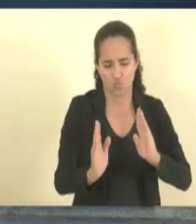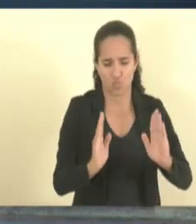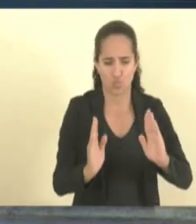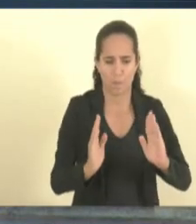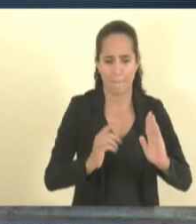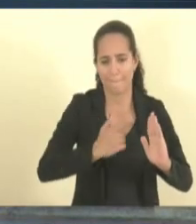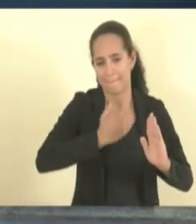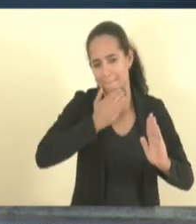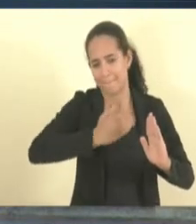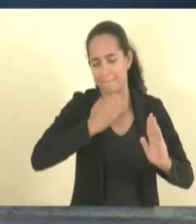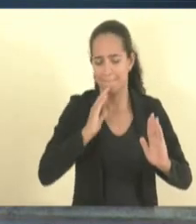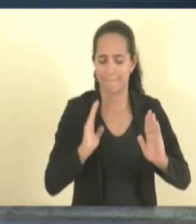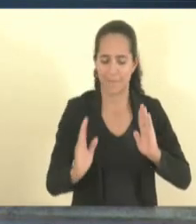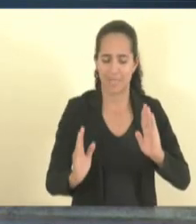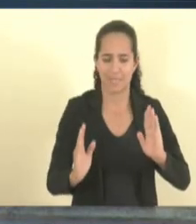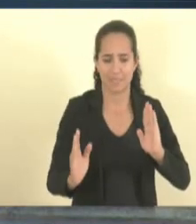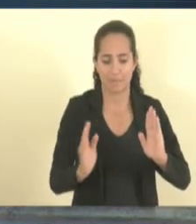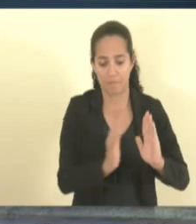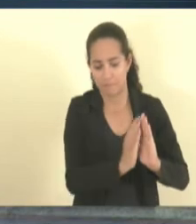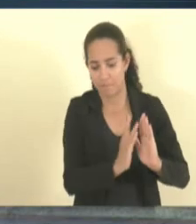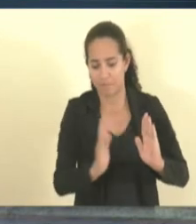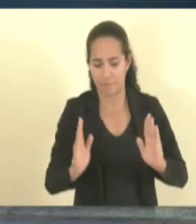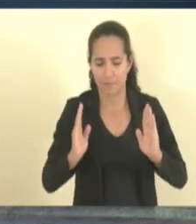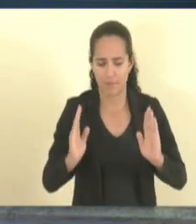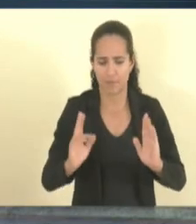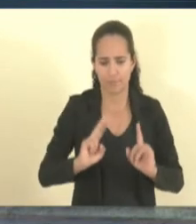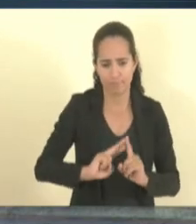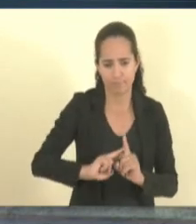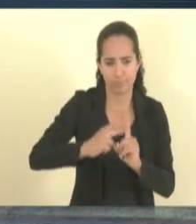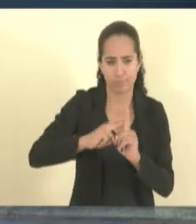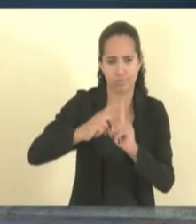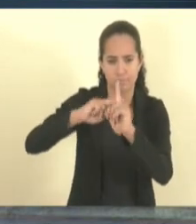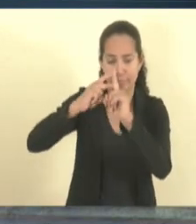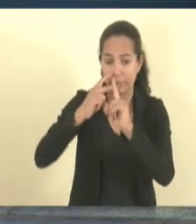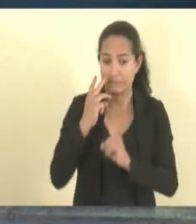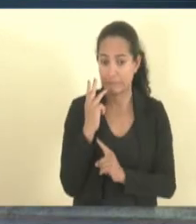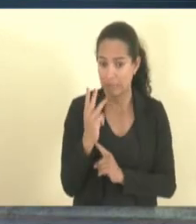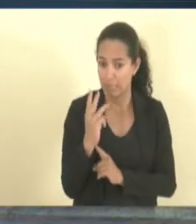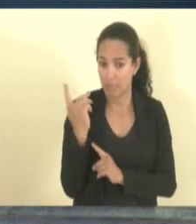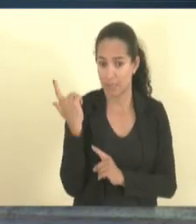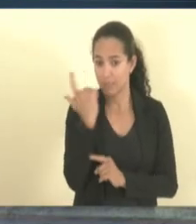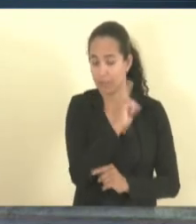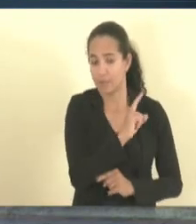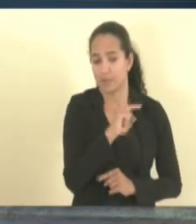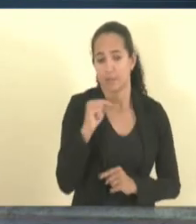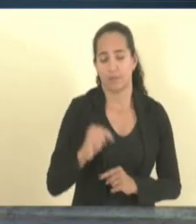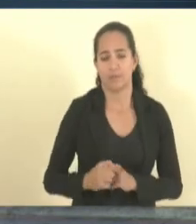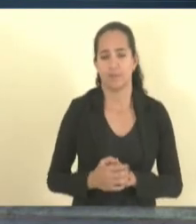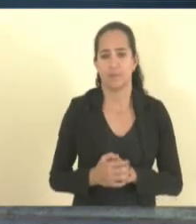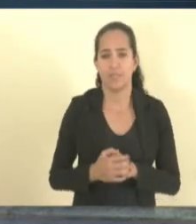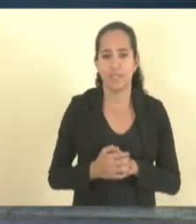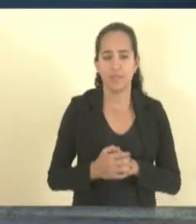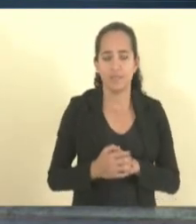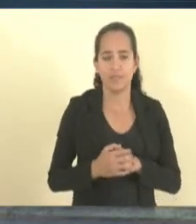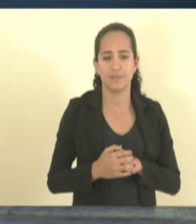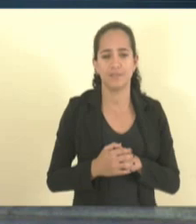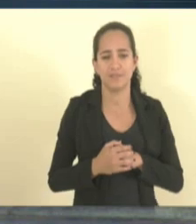dezembro fizemos, assim, triplicamos aí a aplicação no Estado. Esse ano,